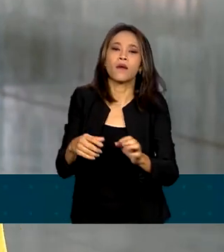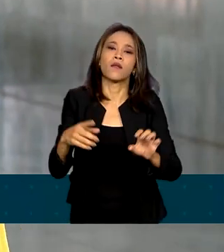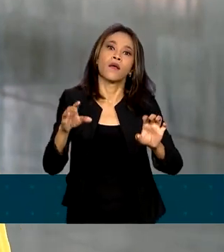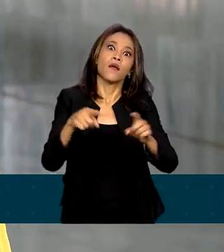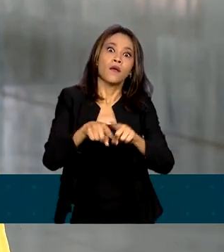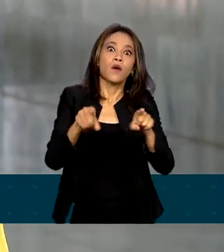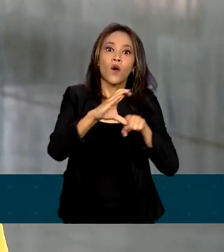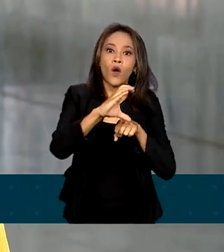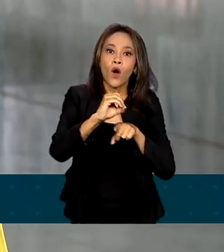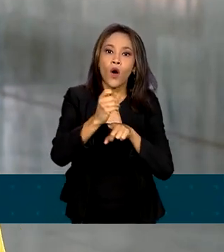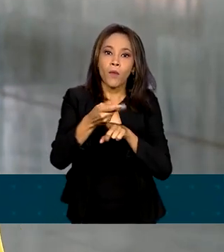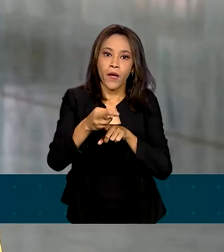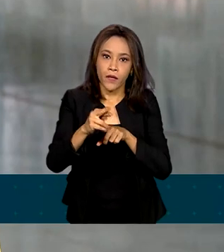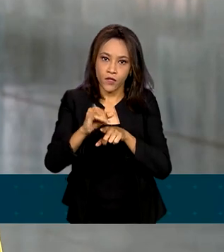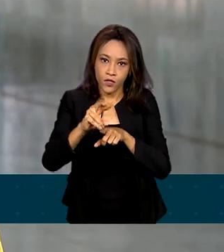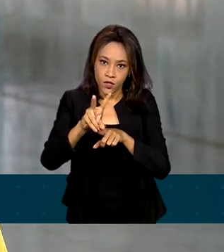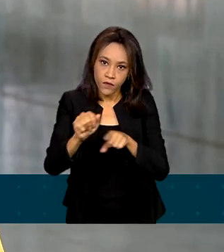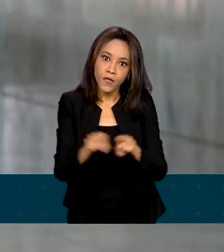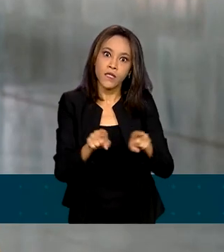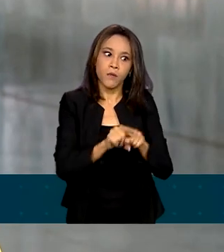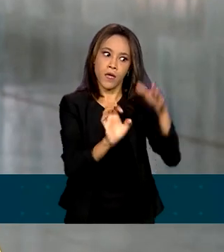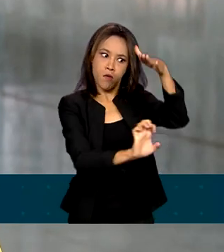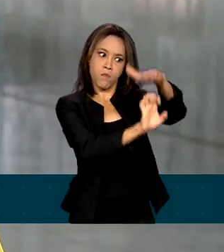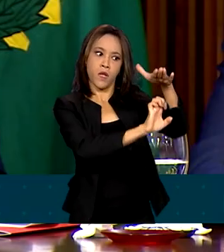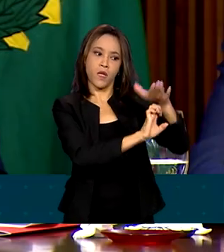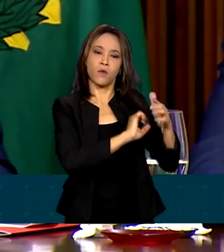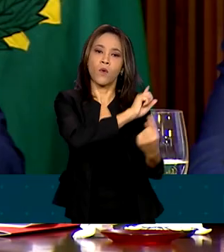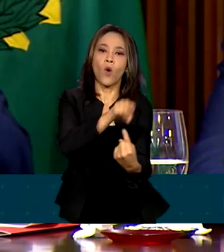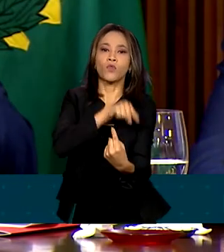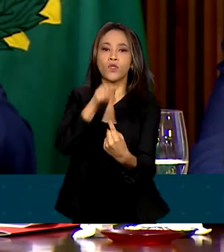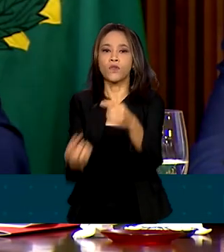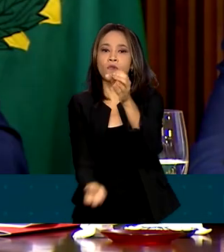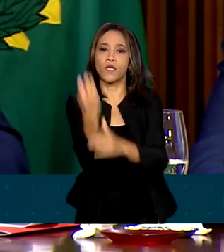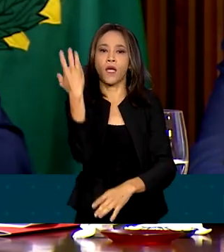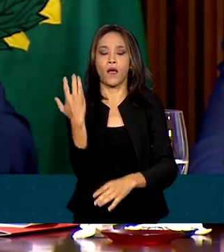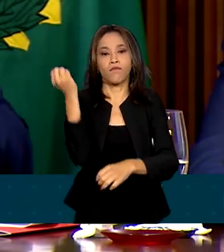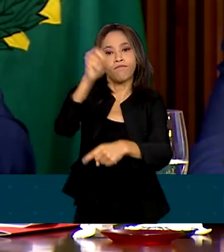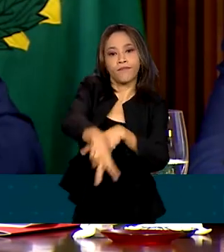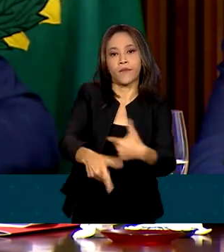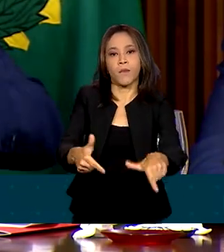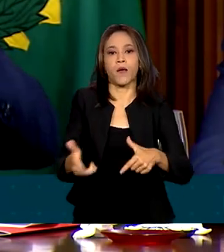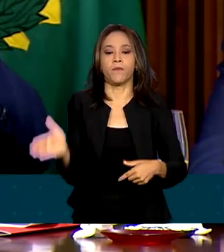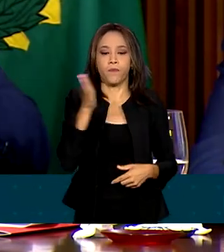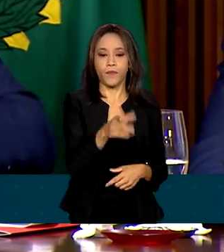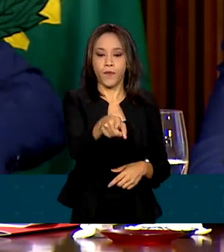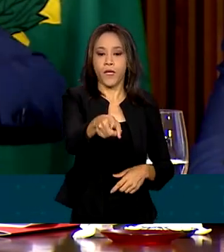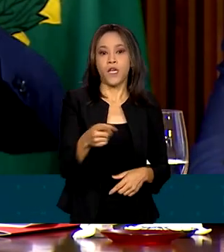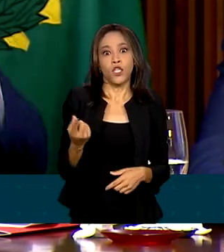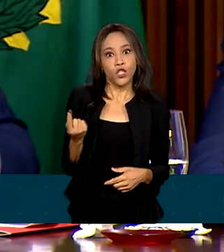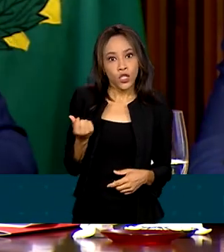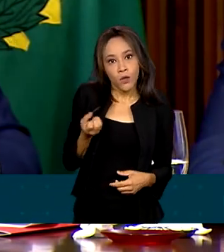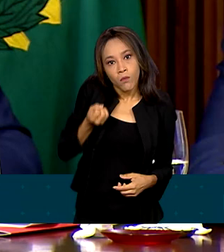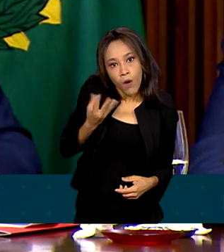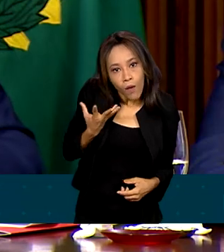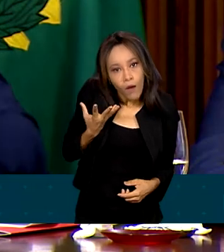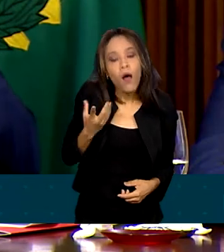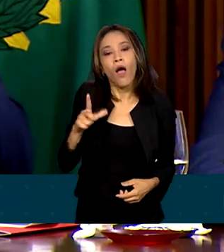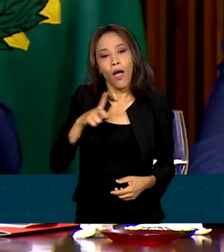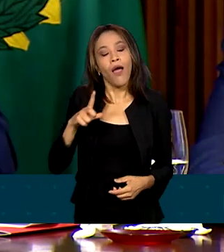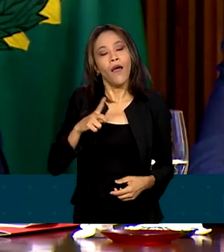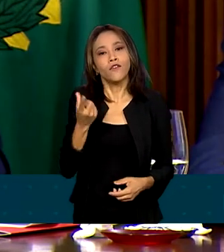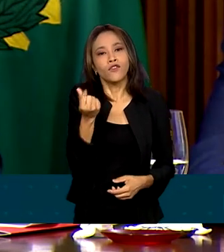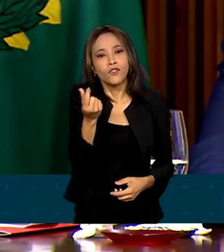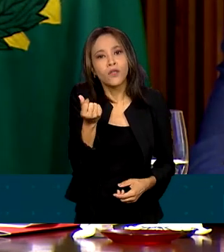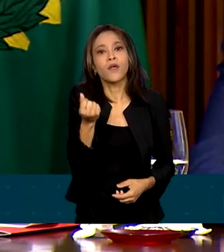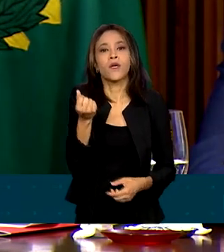grandes empresários para a geração de emprego. Dinheiro bom é dinheiro transformado em obras, é